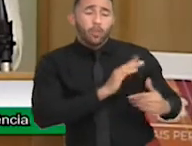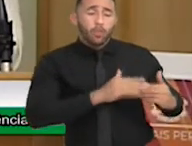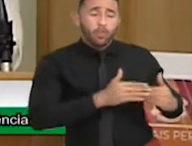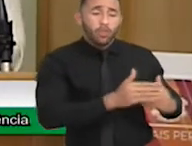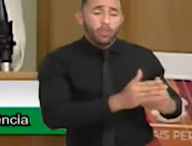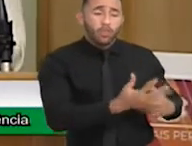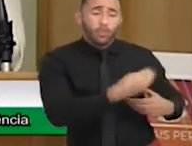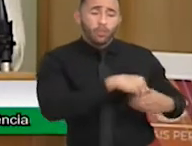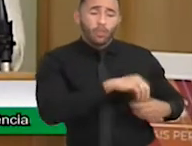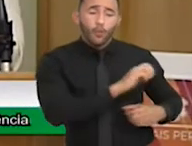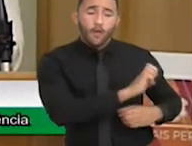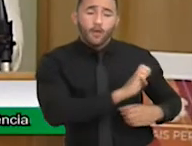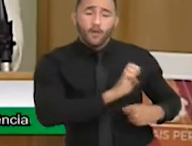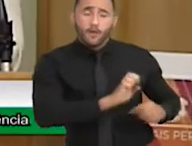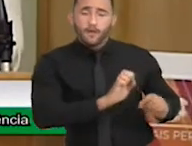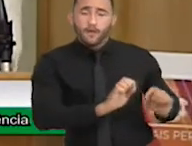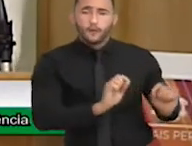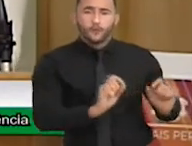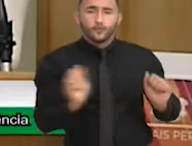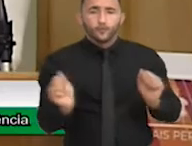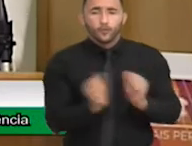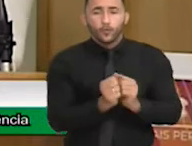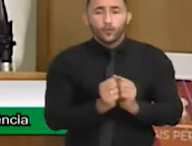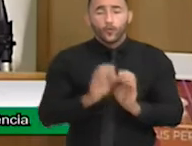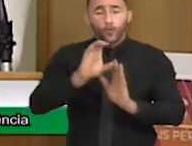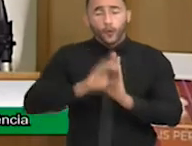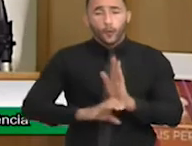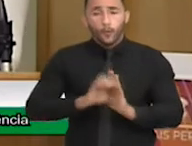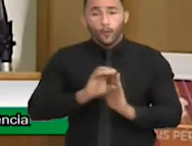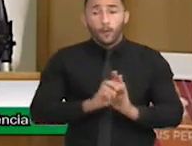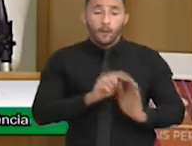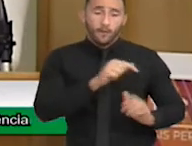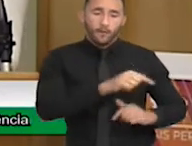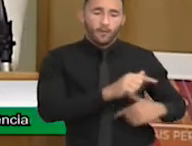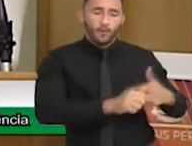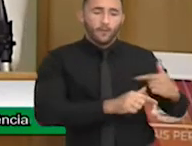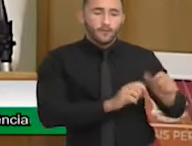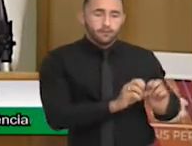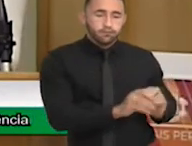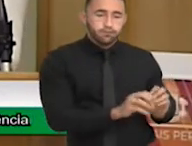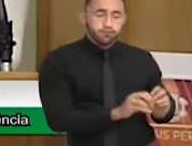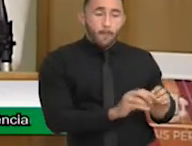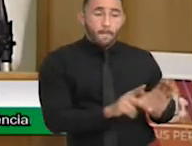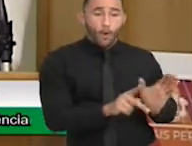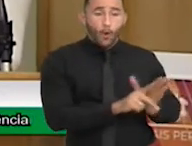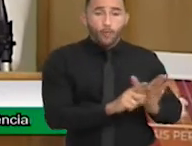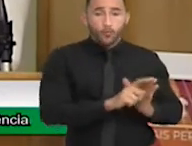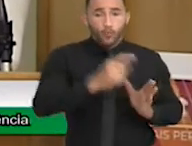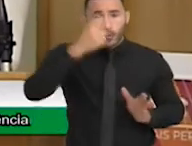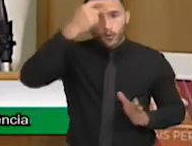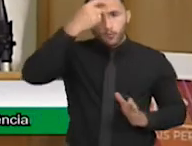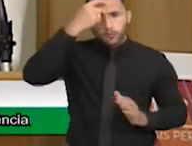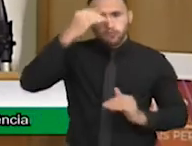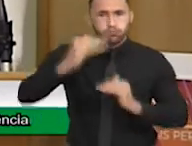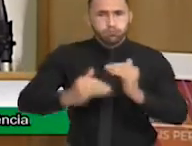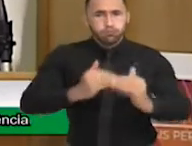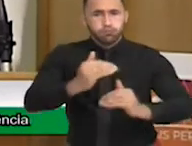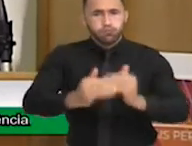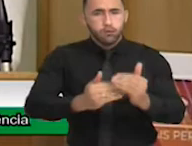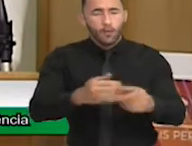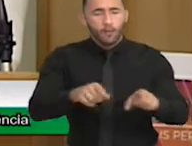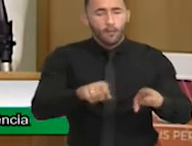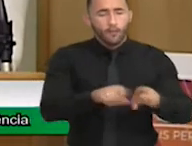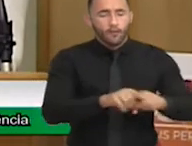e o Currículo Paulista, que são as nossas bases? A gente vai trabalhar as funções cognitivas, conativas e